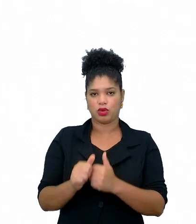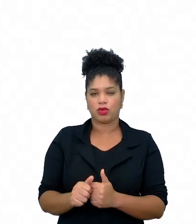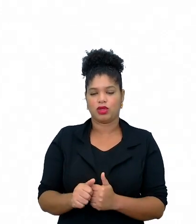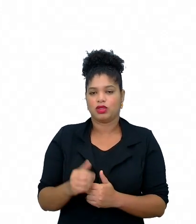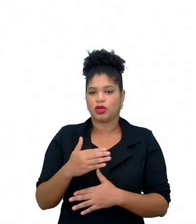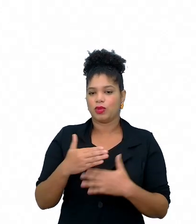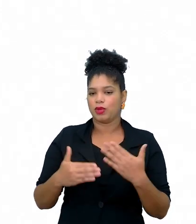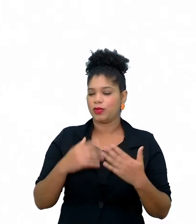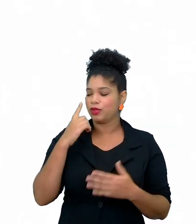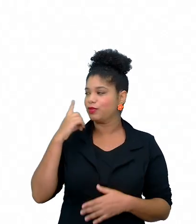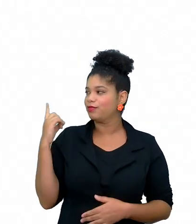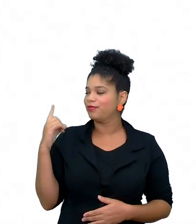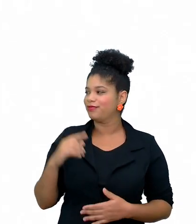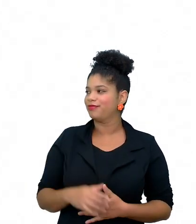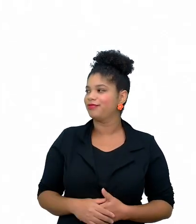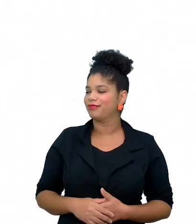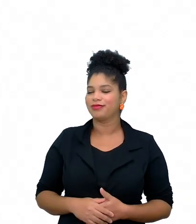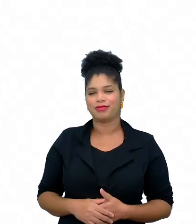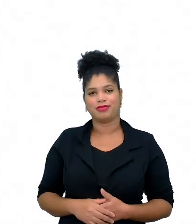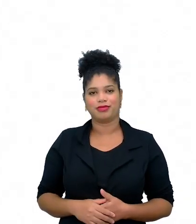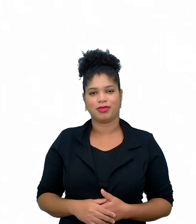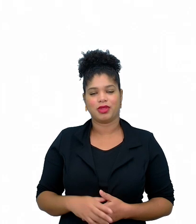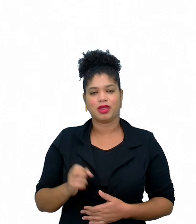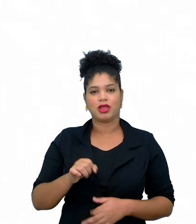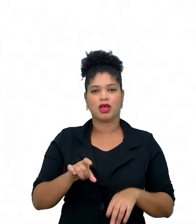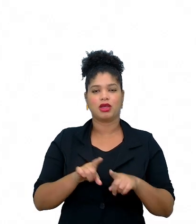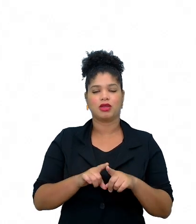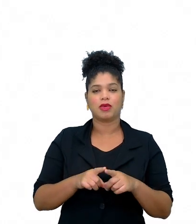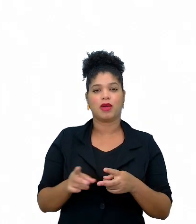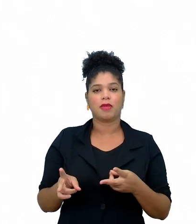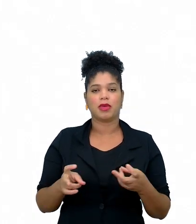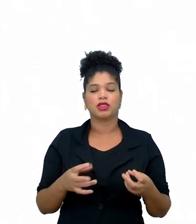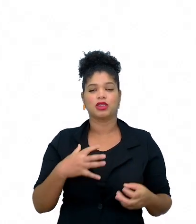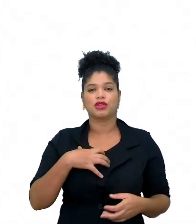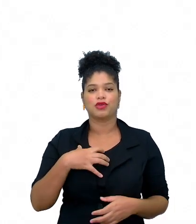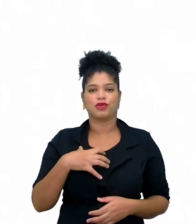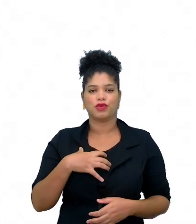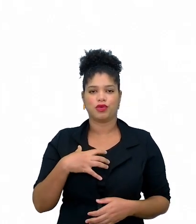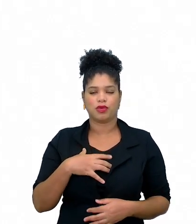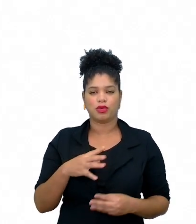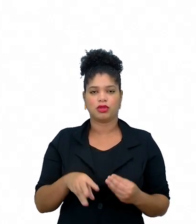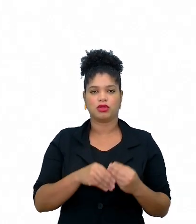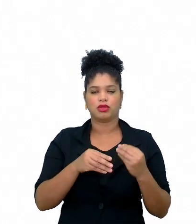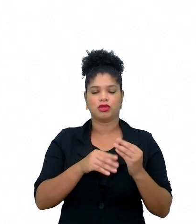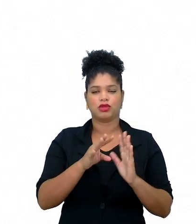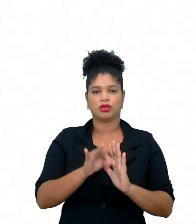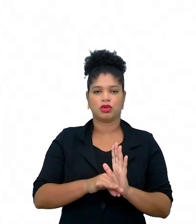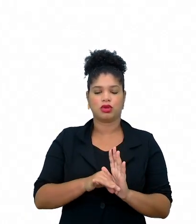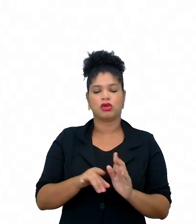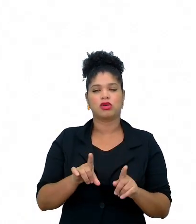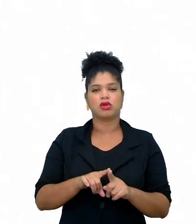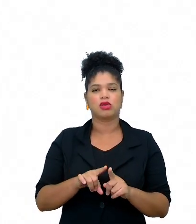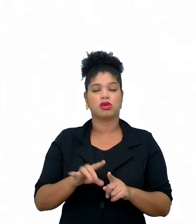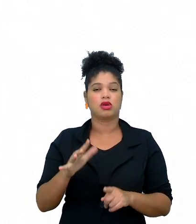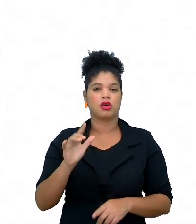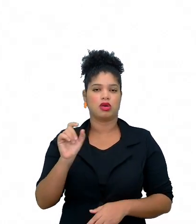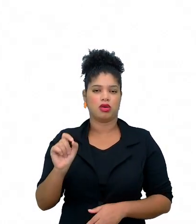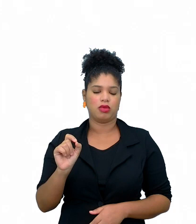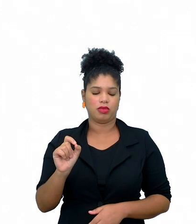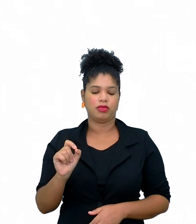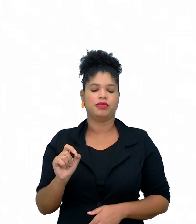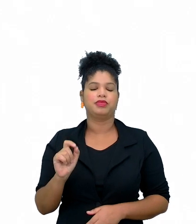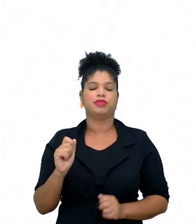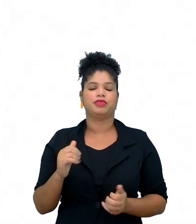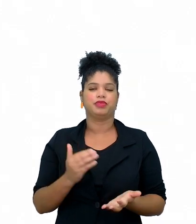slide. Permite conhecer as formas de composições textuais, a situação de